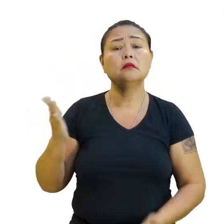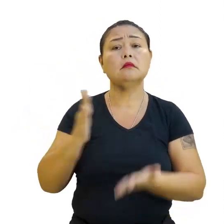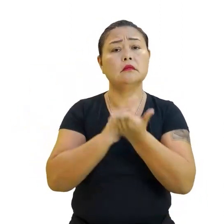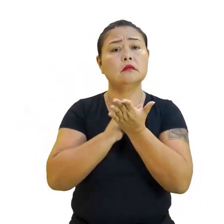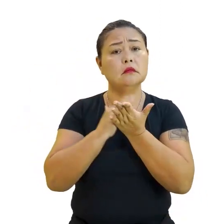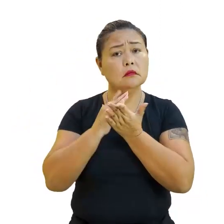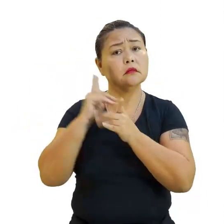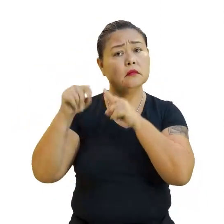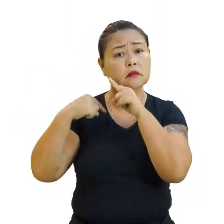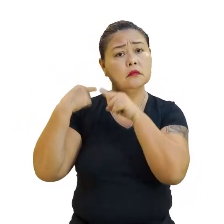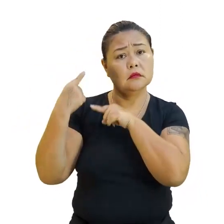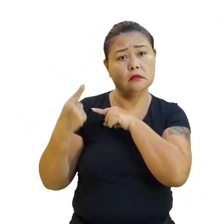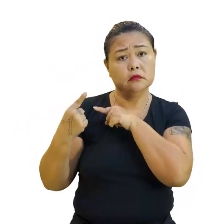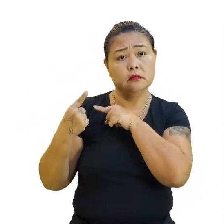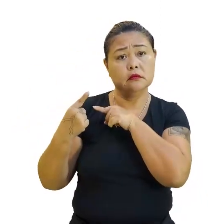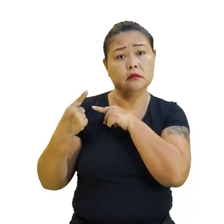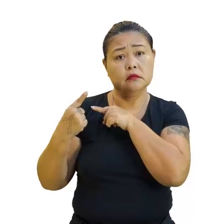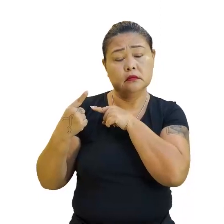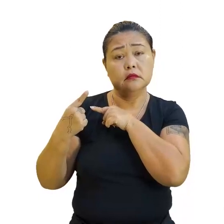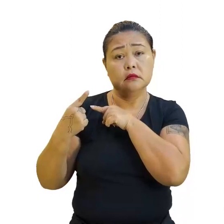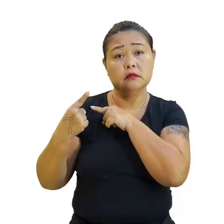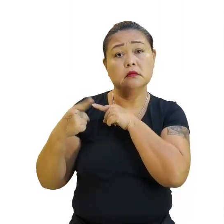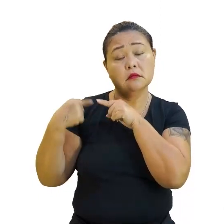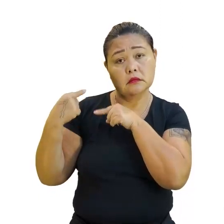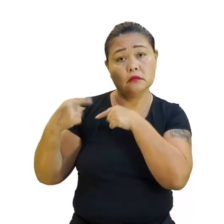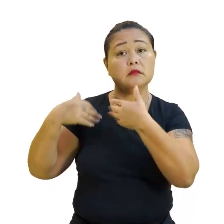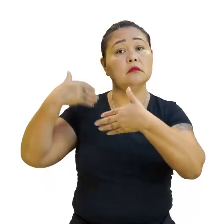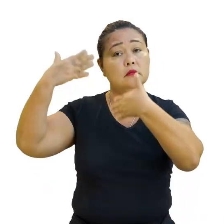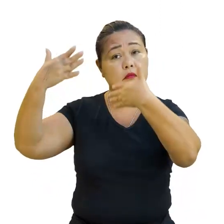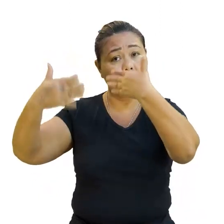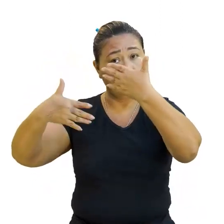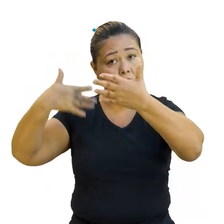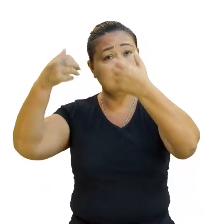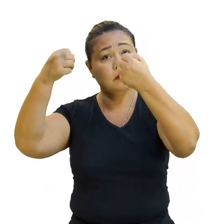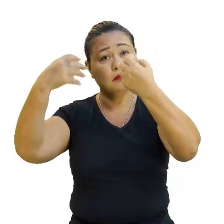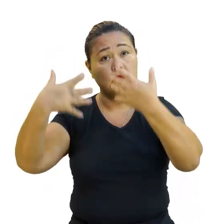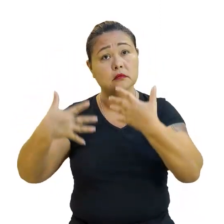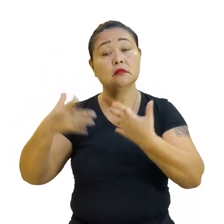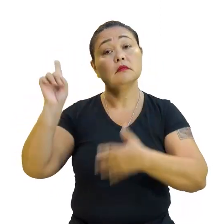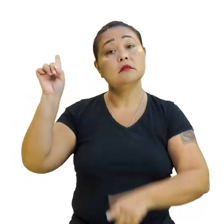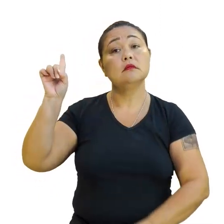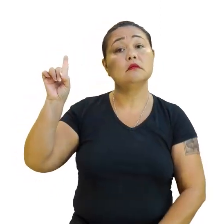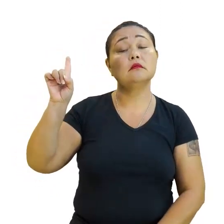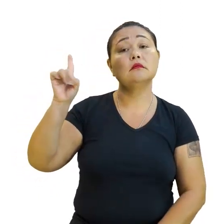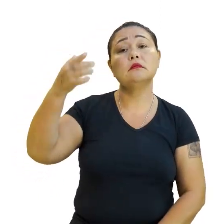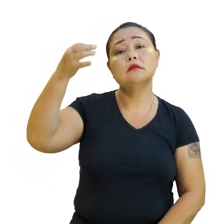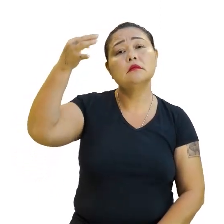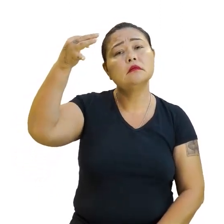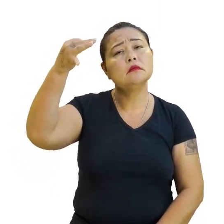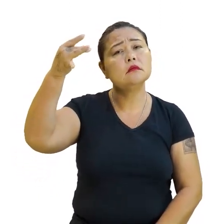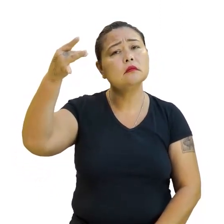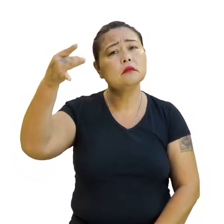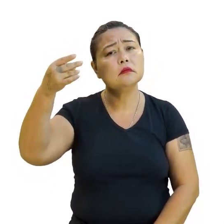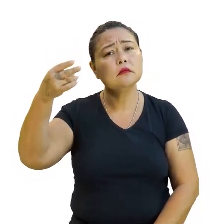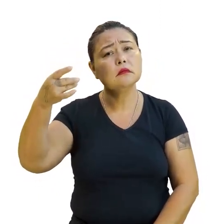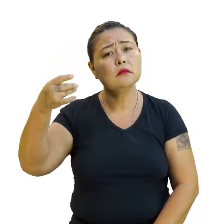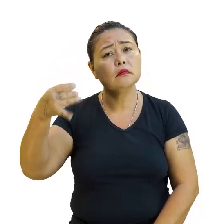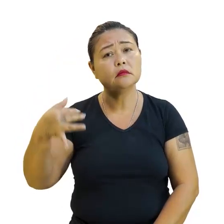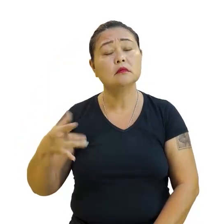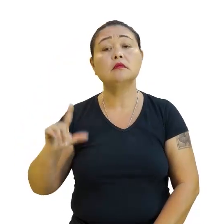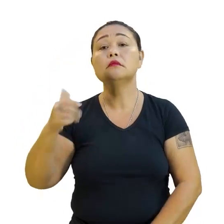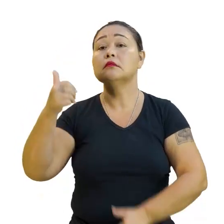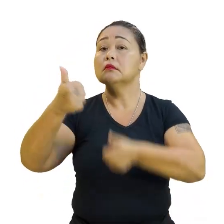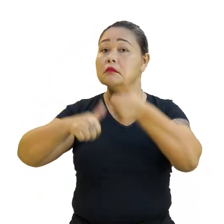Mas a gente vai mostrar... Depois vamos mostrar os cálculos, né? Olha aí. Então, agora vem o passo a passo para a análise.